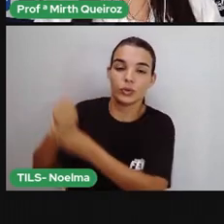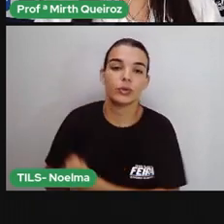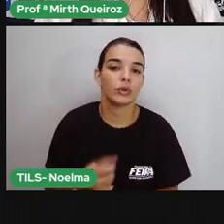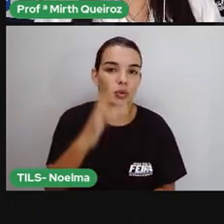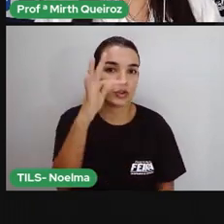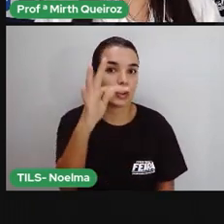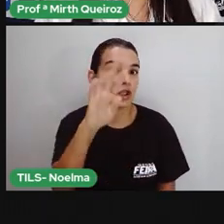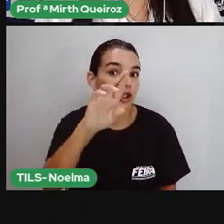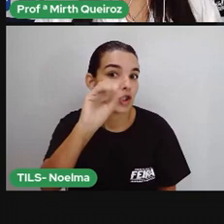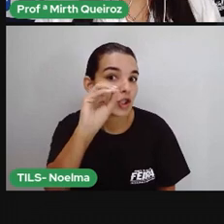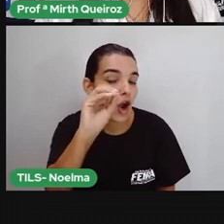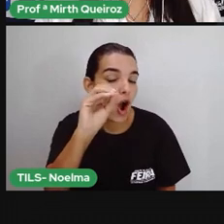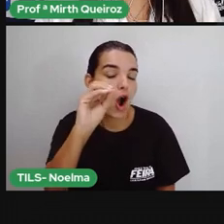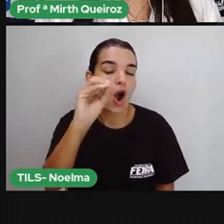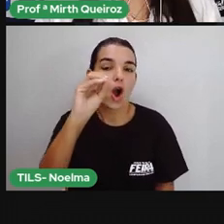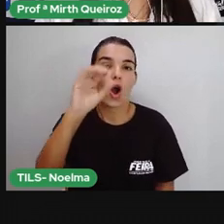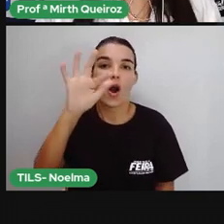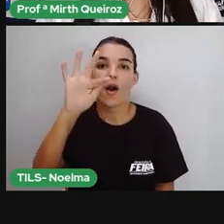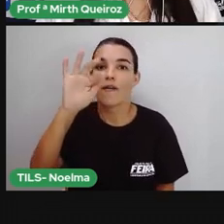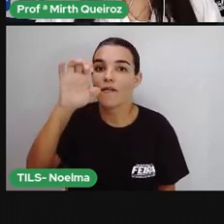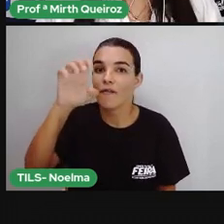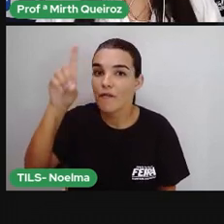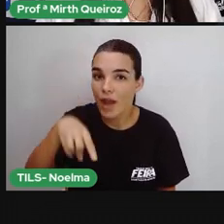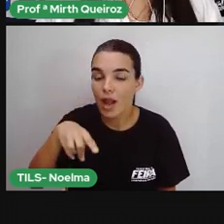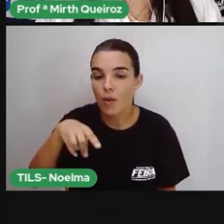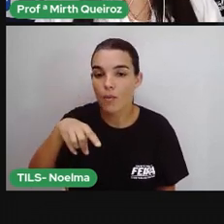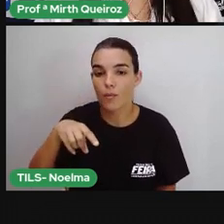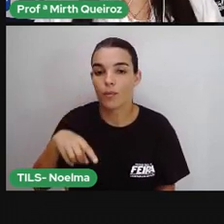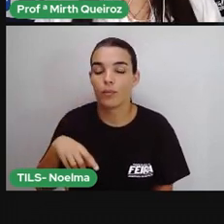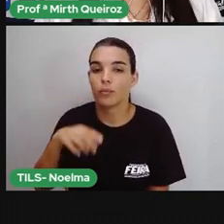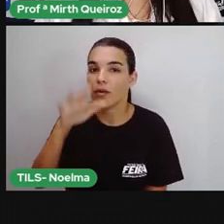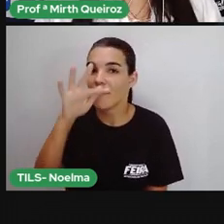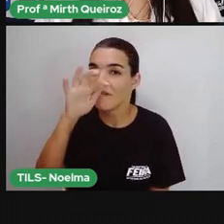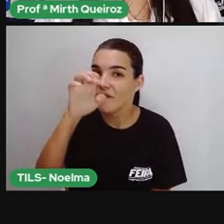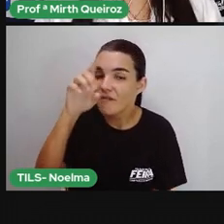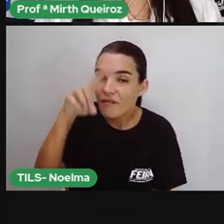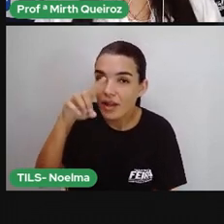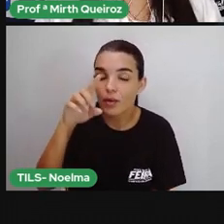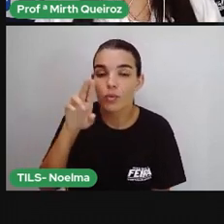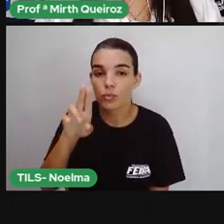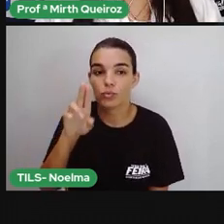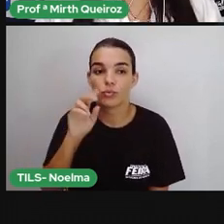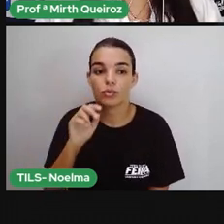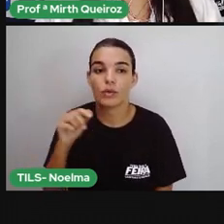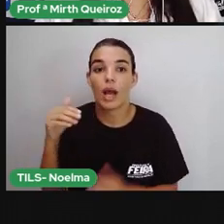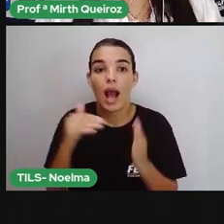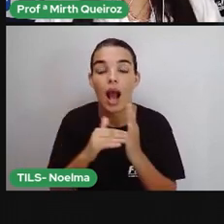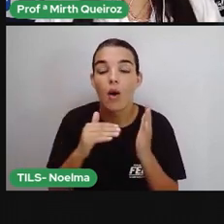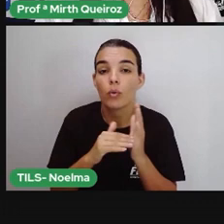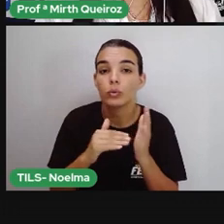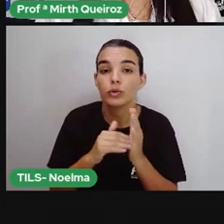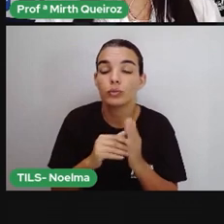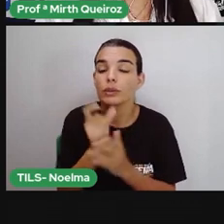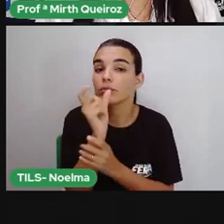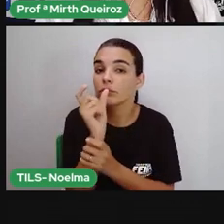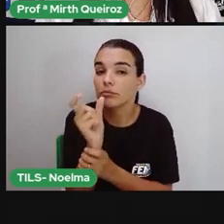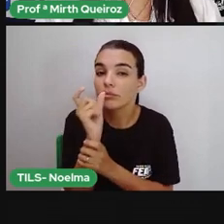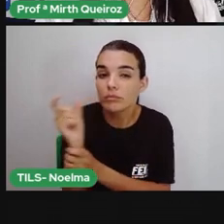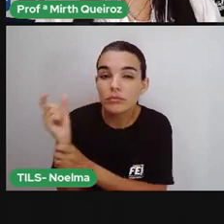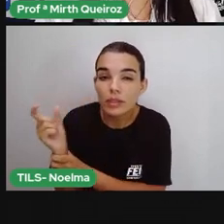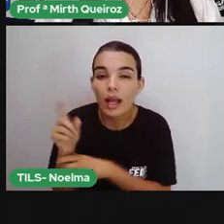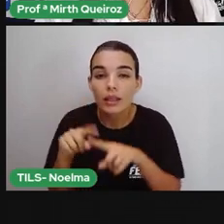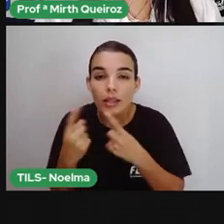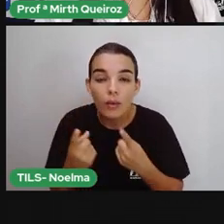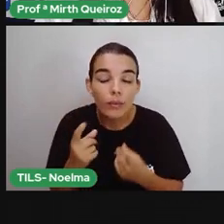Troféu. Féu é o mais forte. E féu é a última sílaba da palavra. Então, é uma